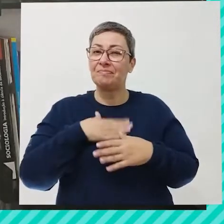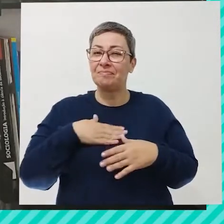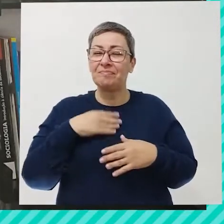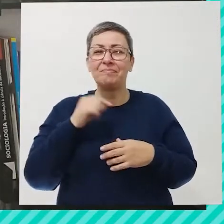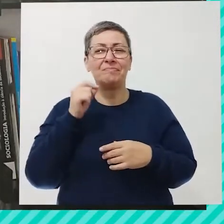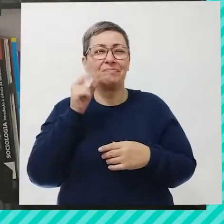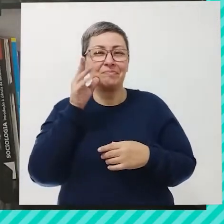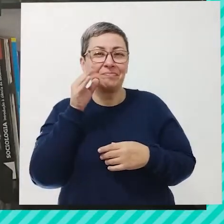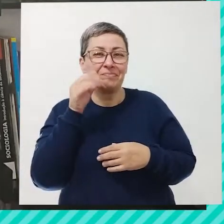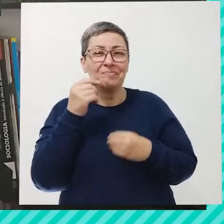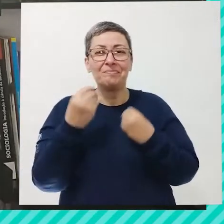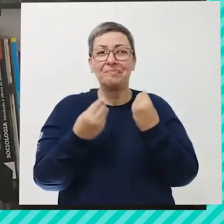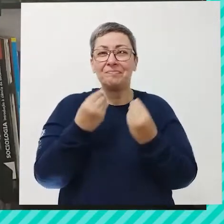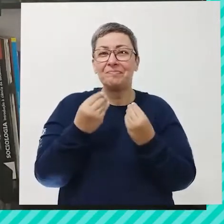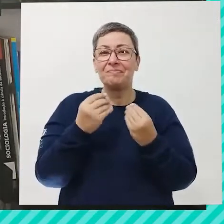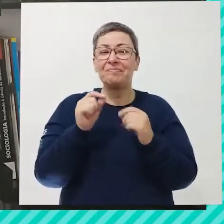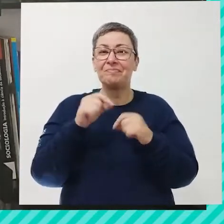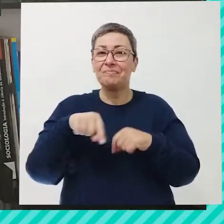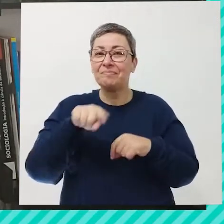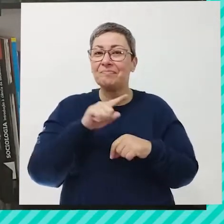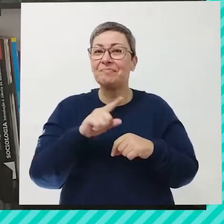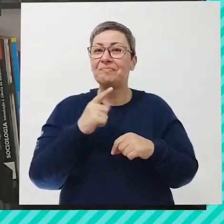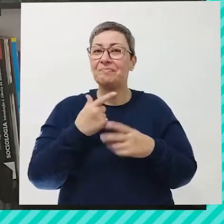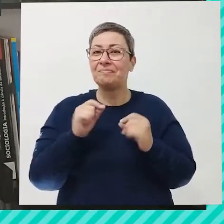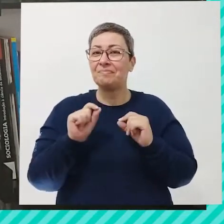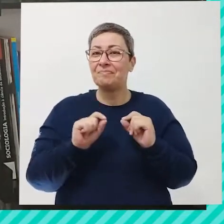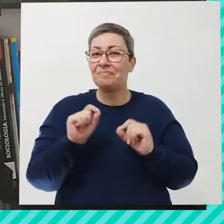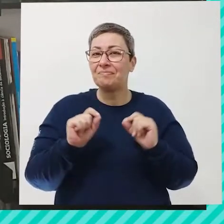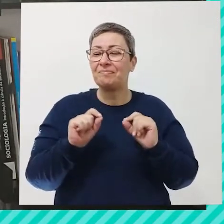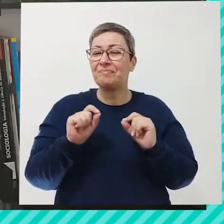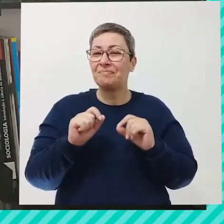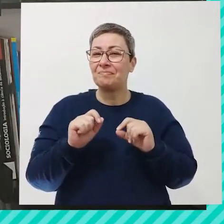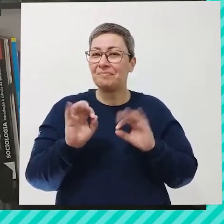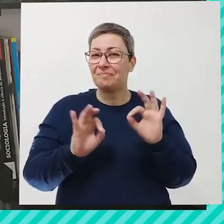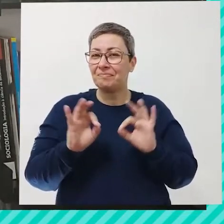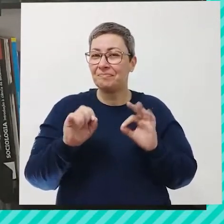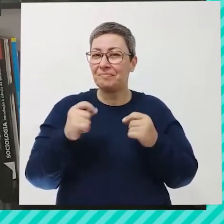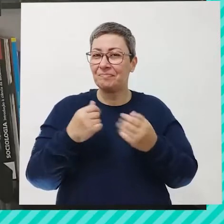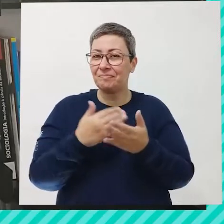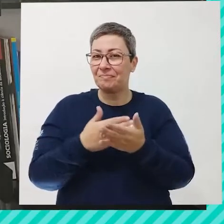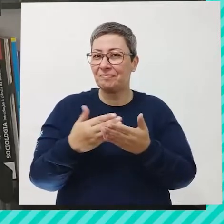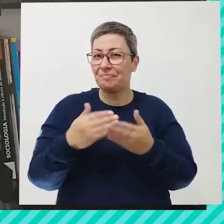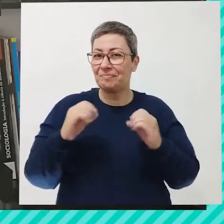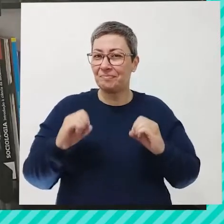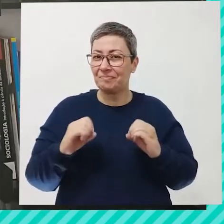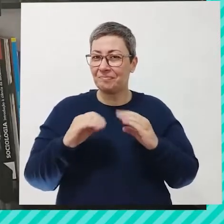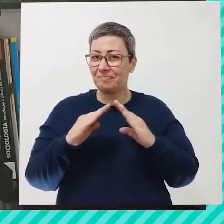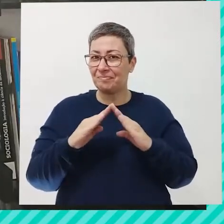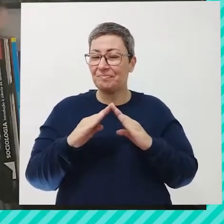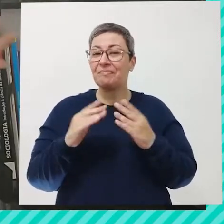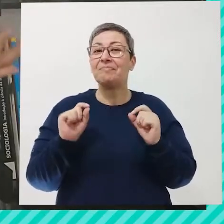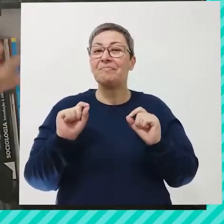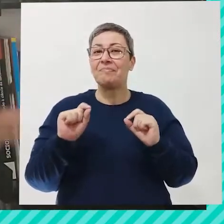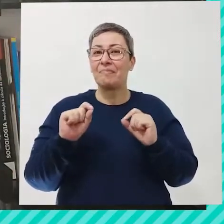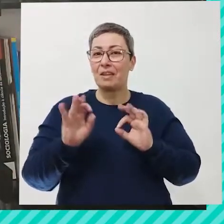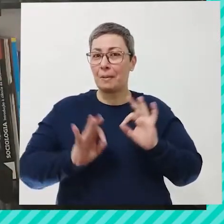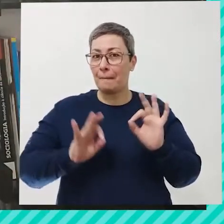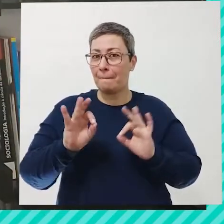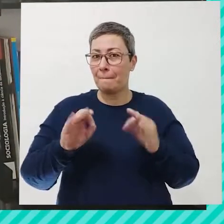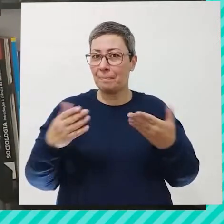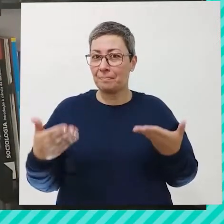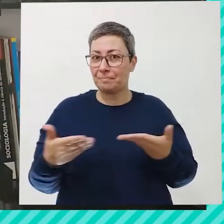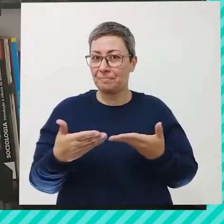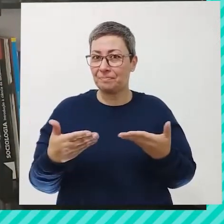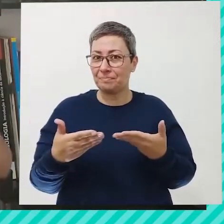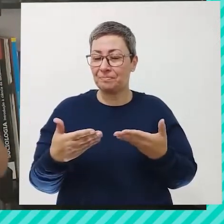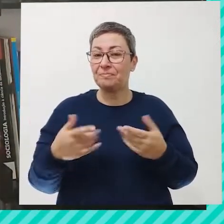curioso, muito curioso para saber o que vocês estão produzindo aí a partir dos nossos programas. E aí, preparados para o programa